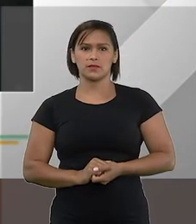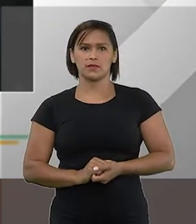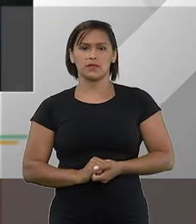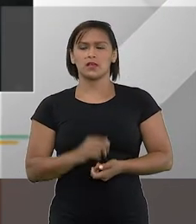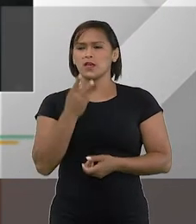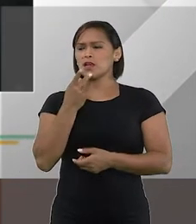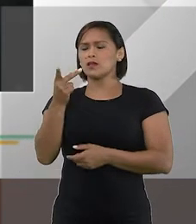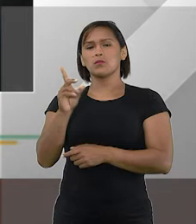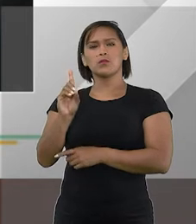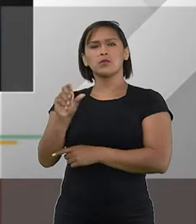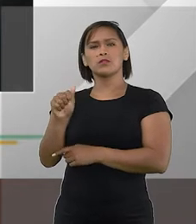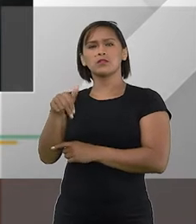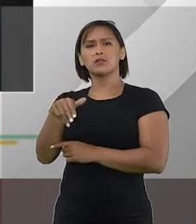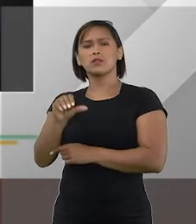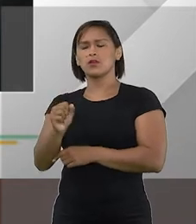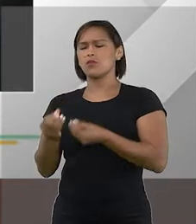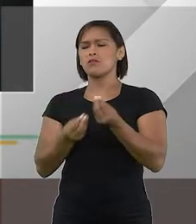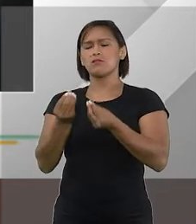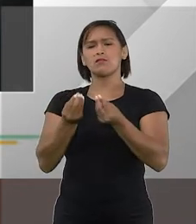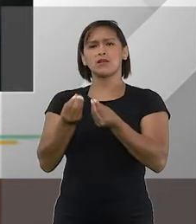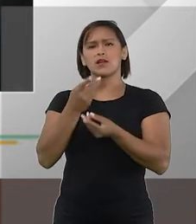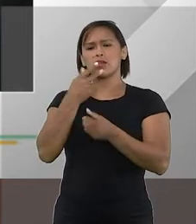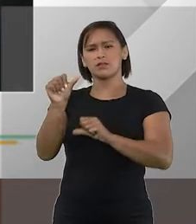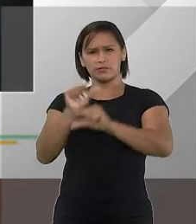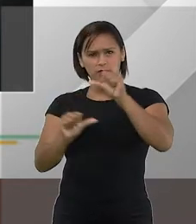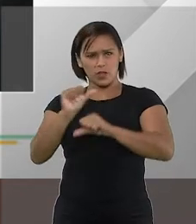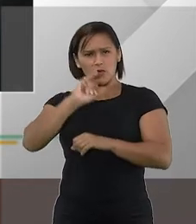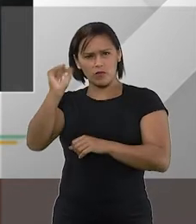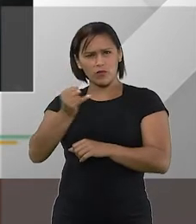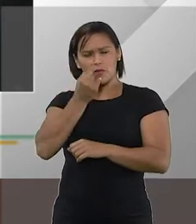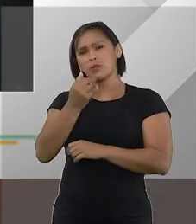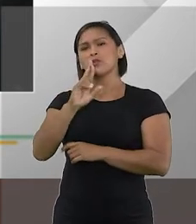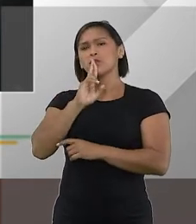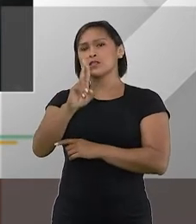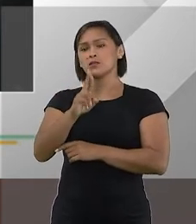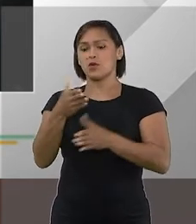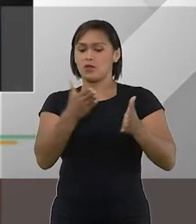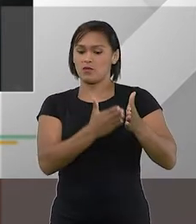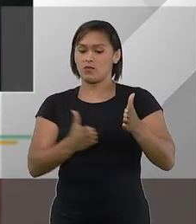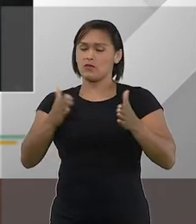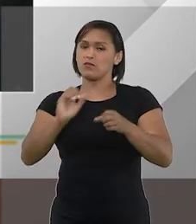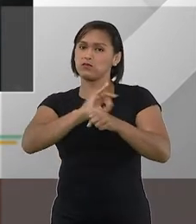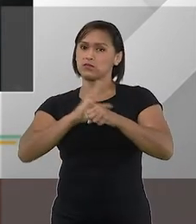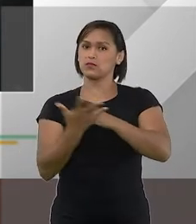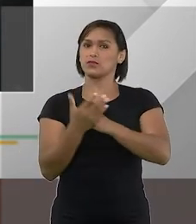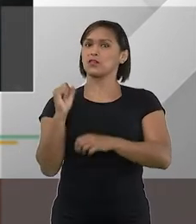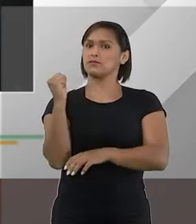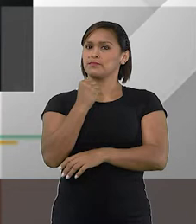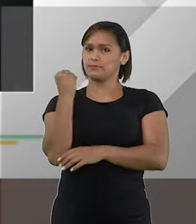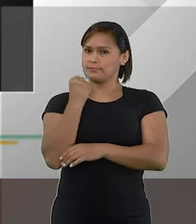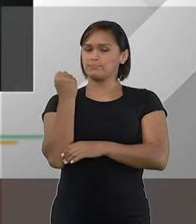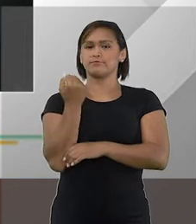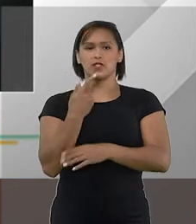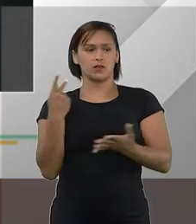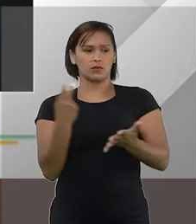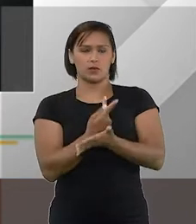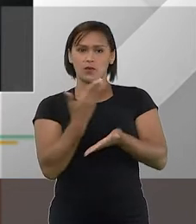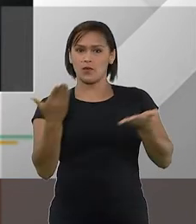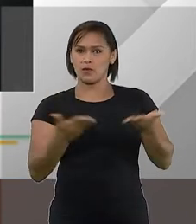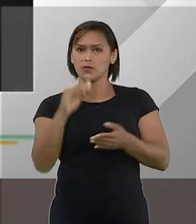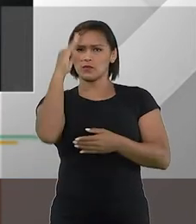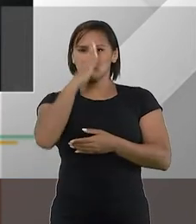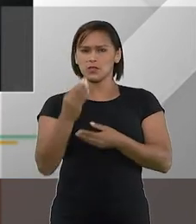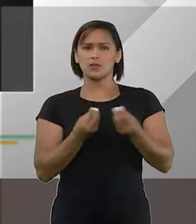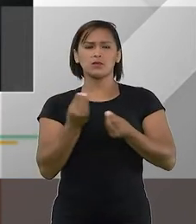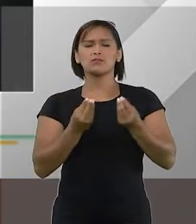E para o senhor, doutor Daniel, essas mudanças foram uma oportuna resposta para esse momento de crise econômica provocado pela pandemia?